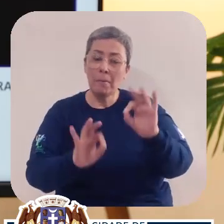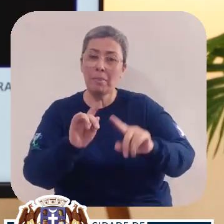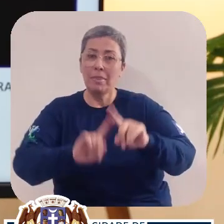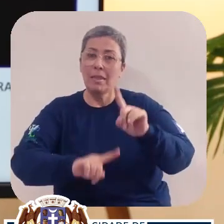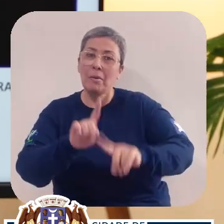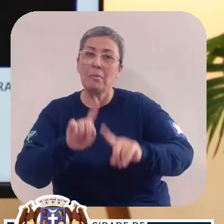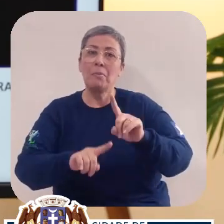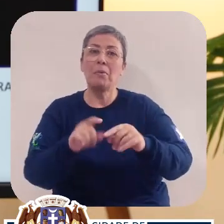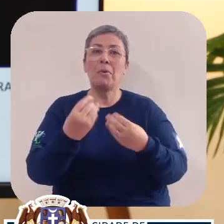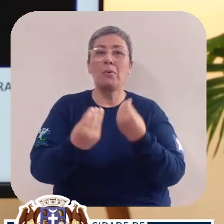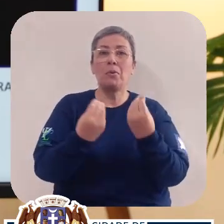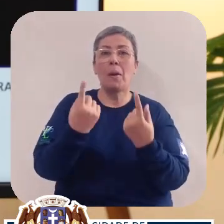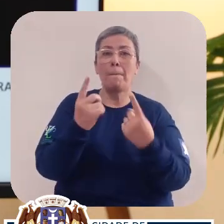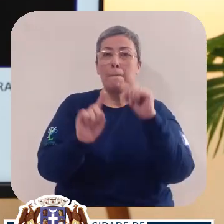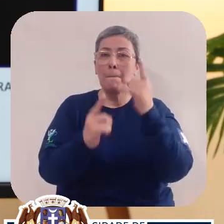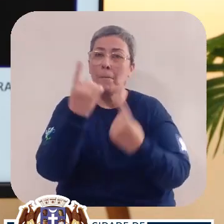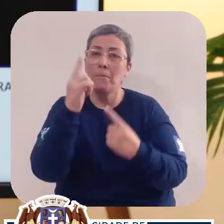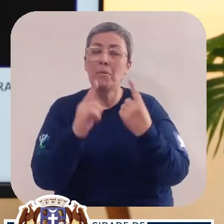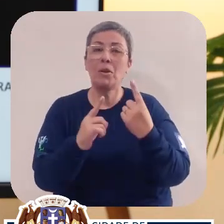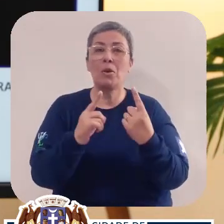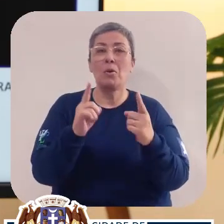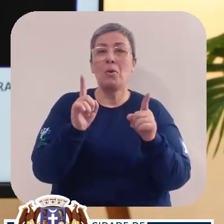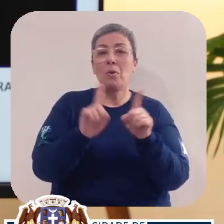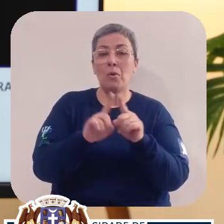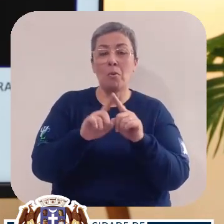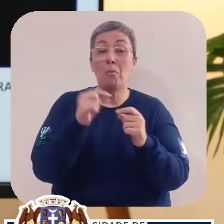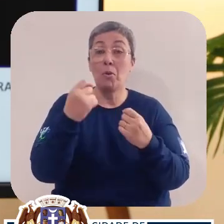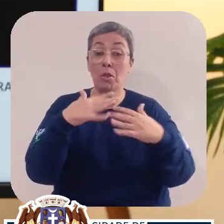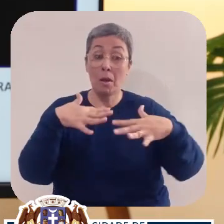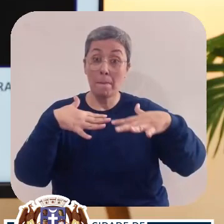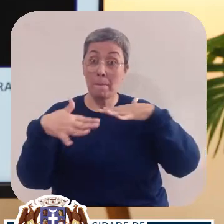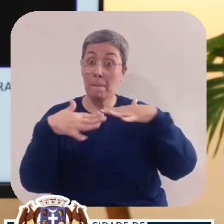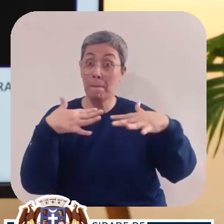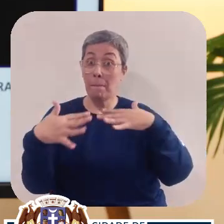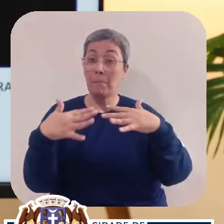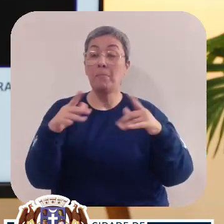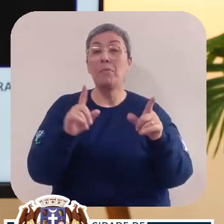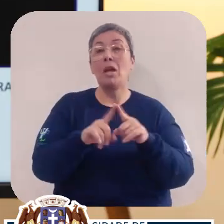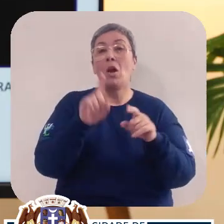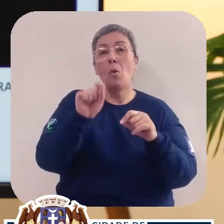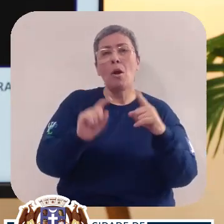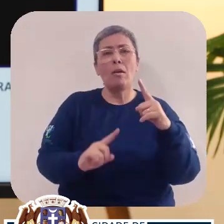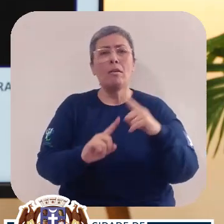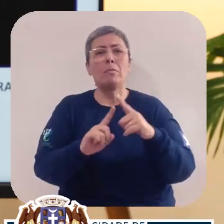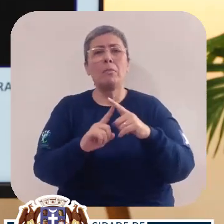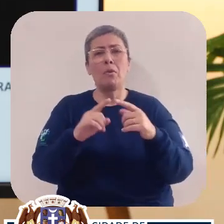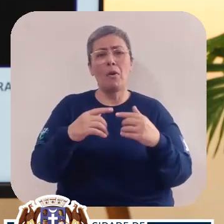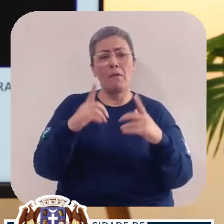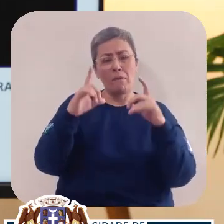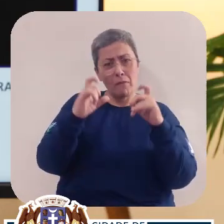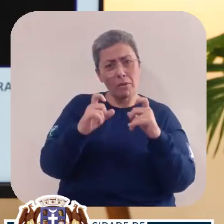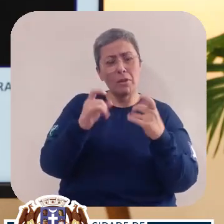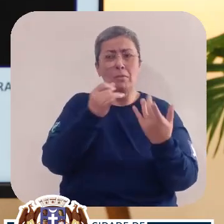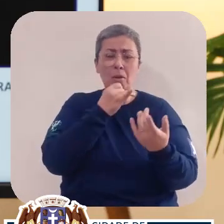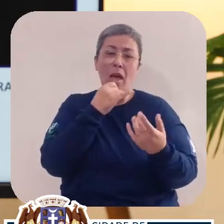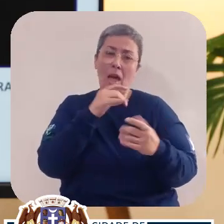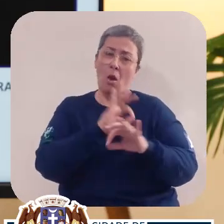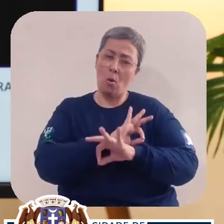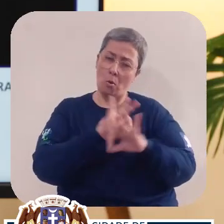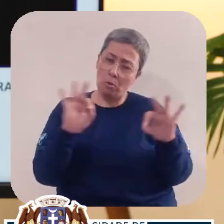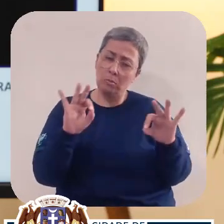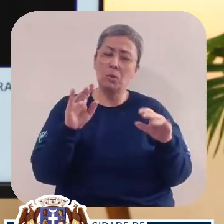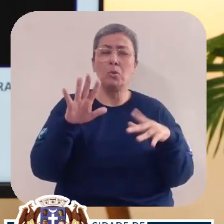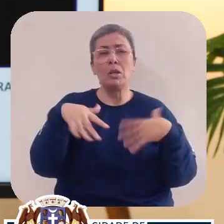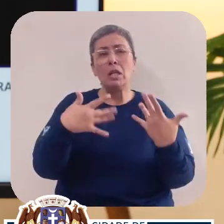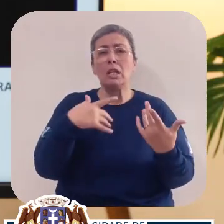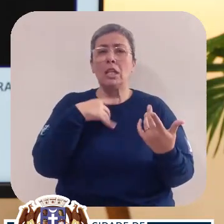nos materiais, nos gestos, no movimento. Esse tipo de foto, por exemplo, é